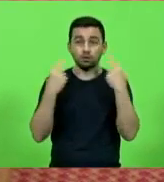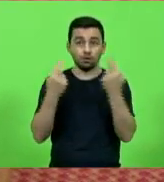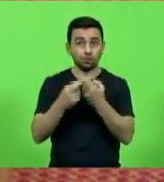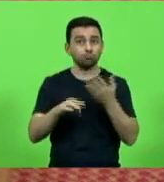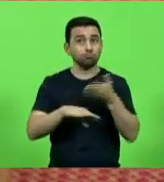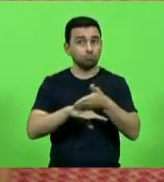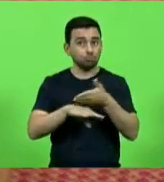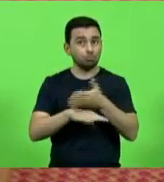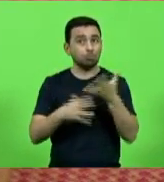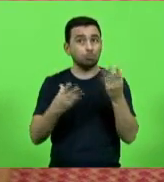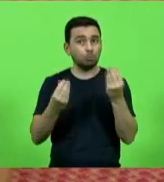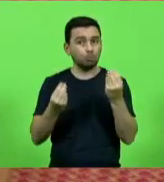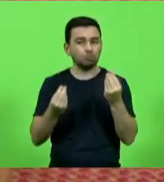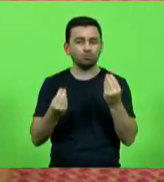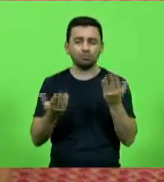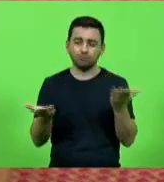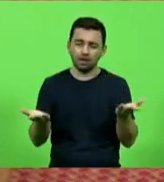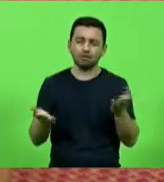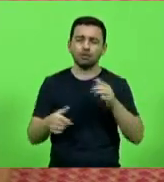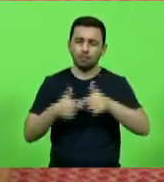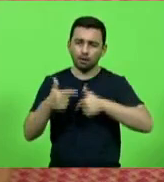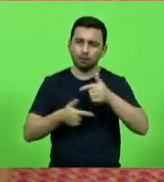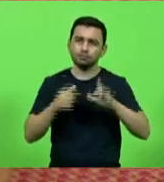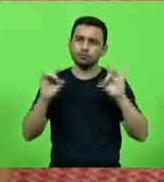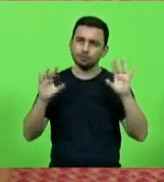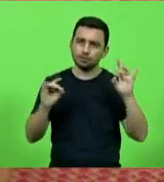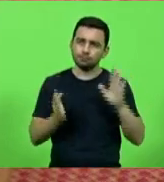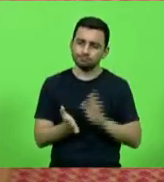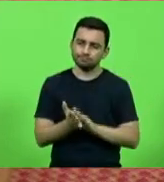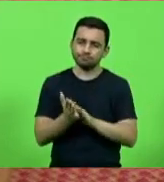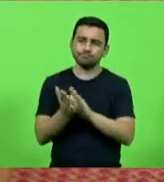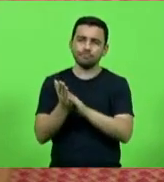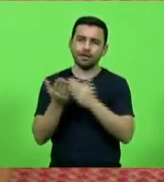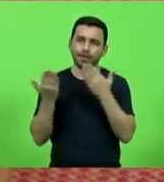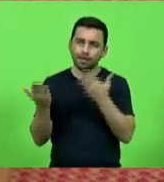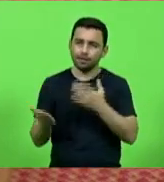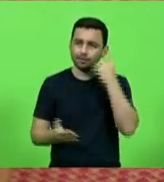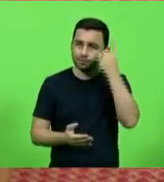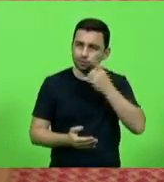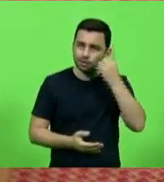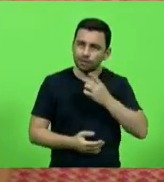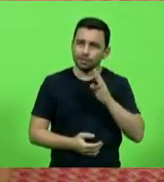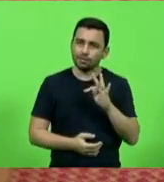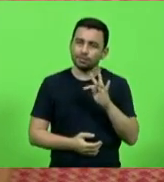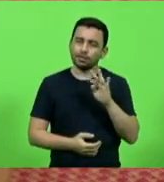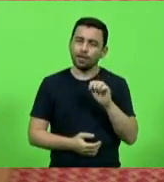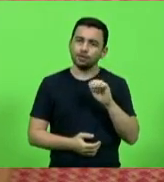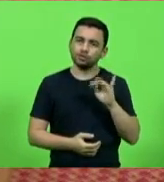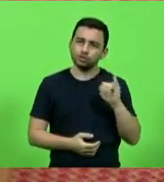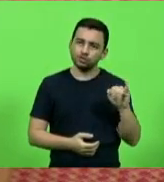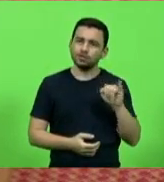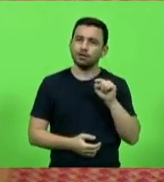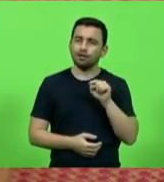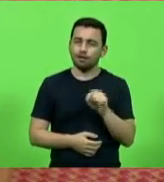fez um trabalho esplêndido. Então, parabenizar a deputada Tati Teixeira, pelo que